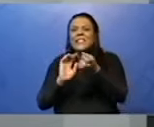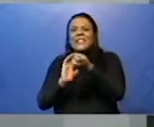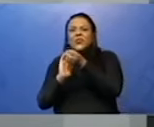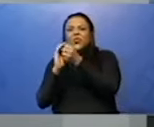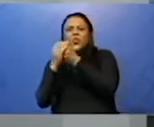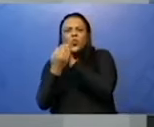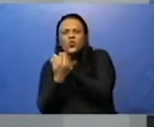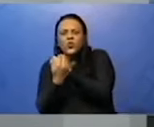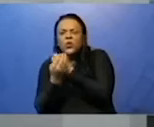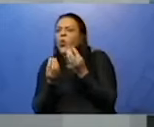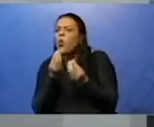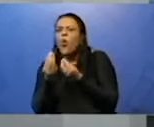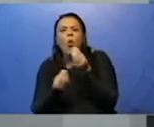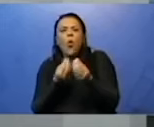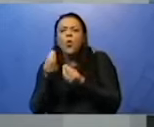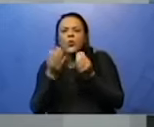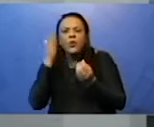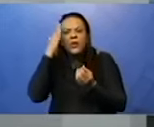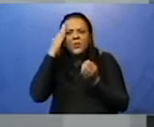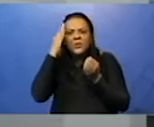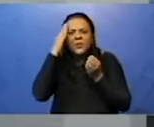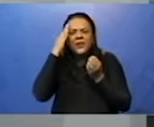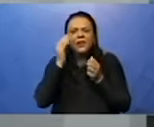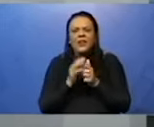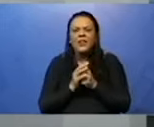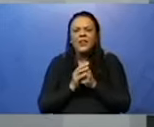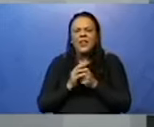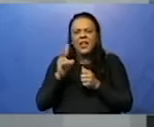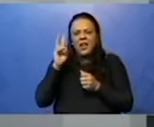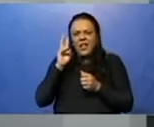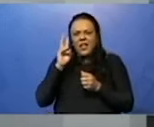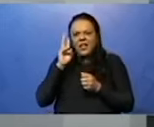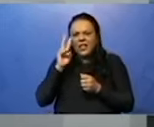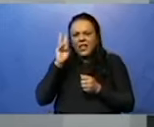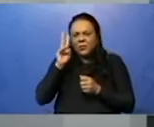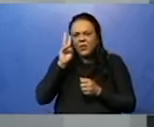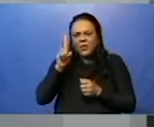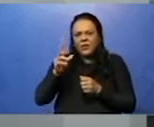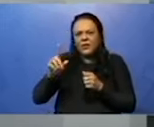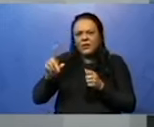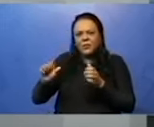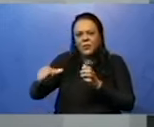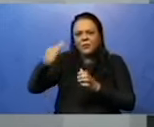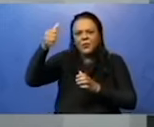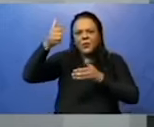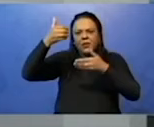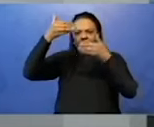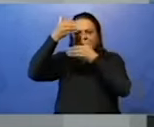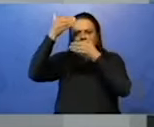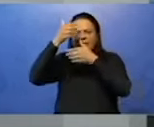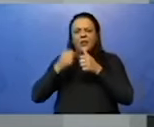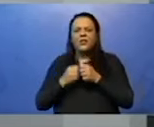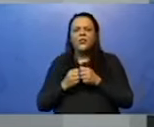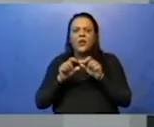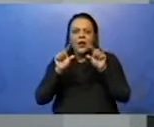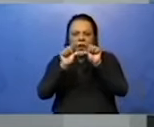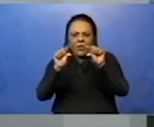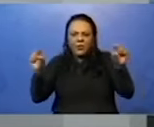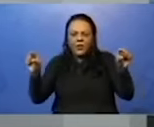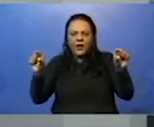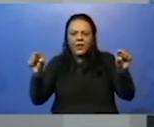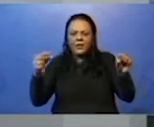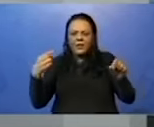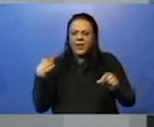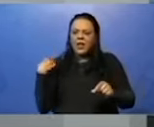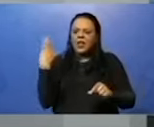Lembra que tinha lá nos primeiros slides o podemos ir? Quem que podemos ir? É nós, não é? Então,